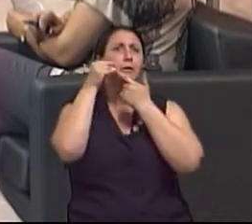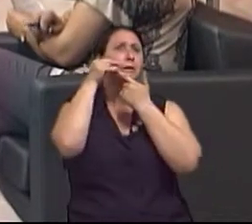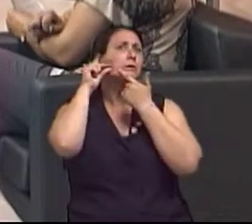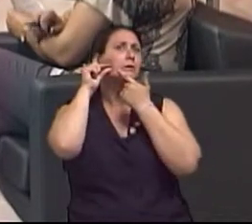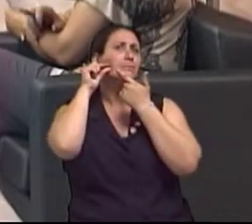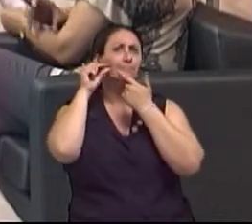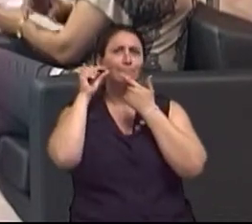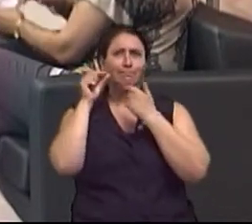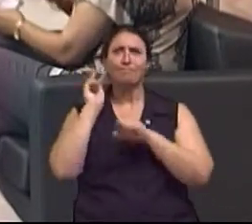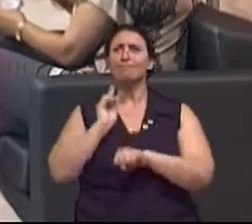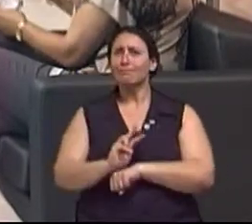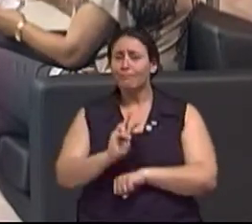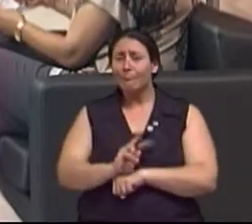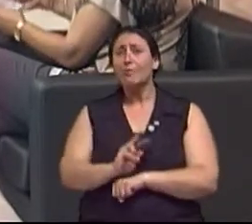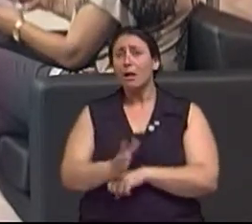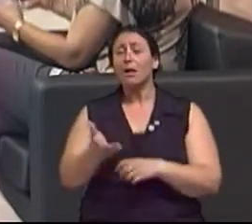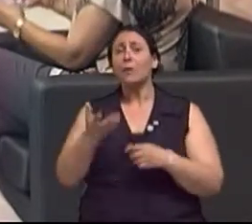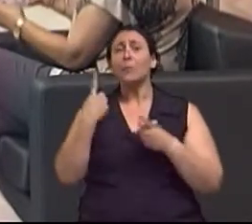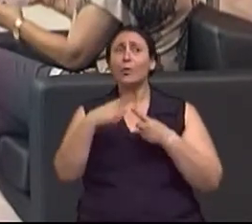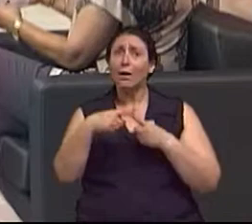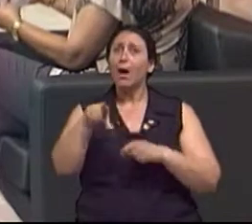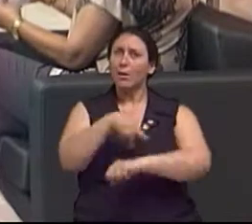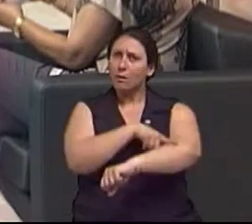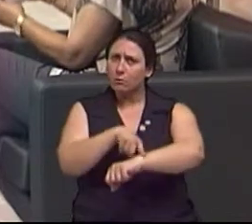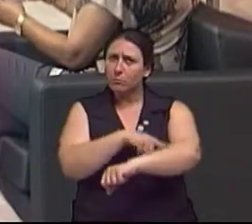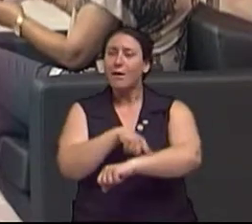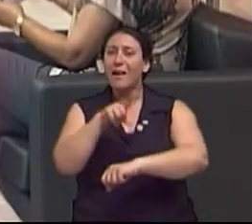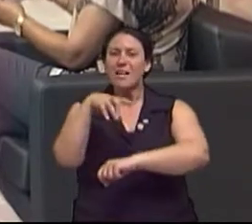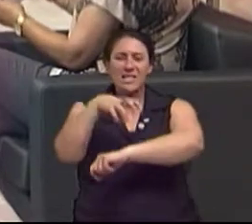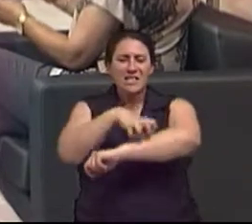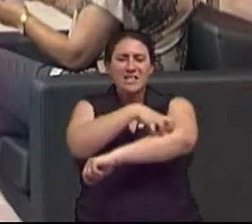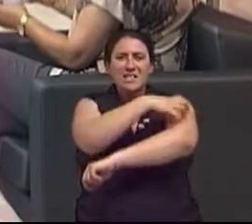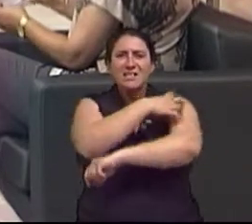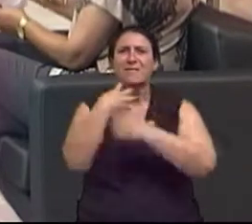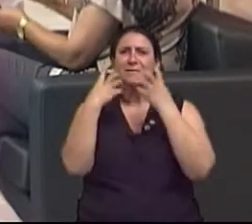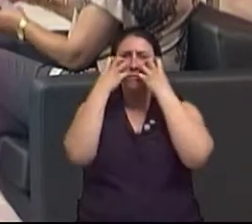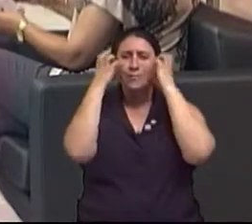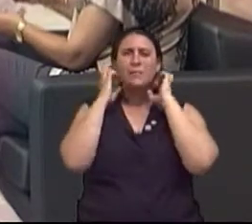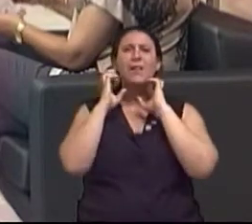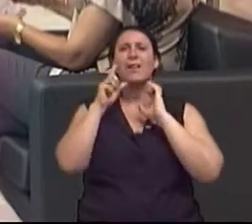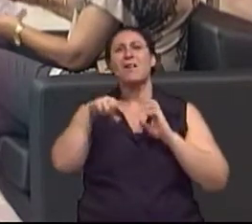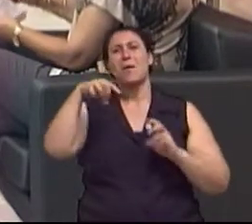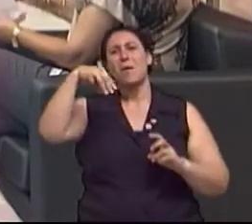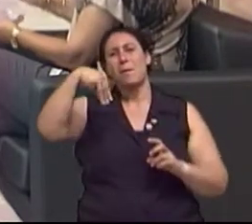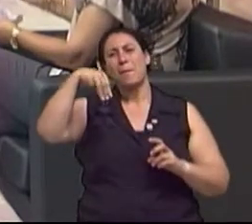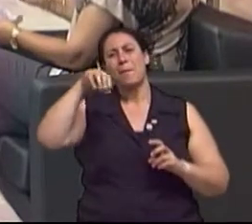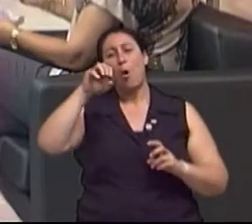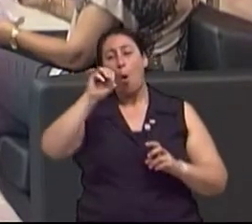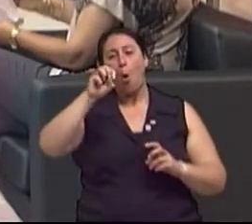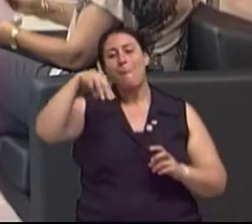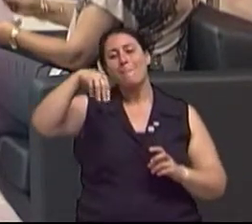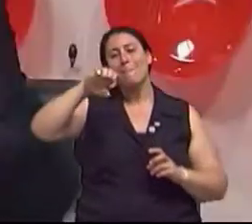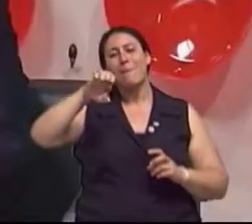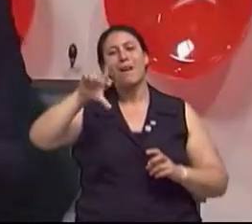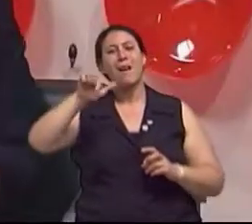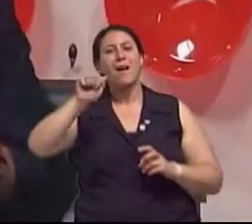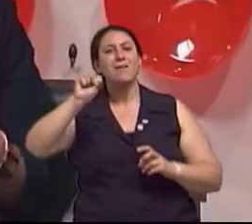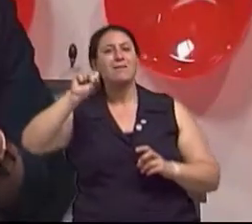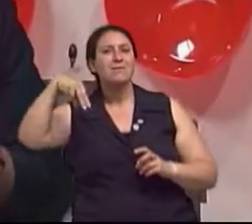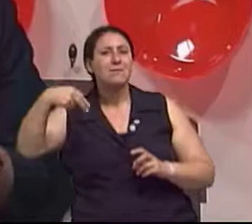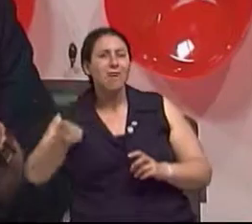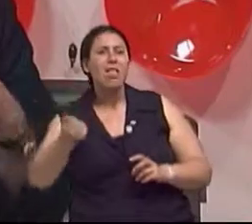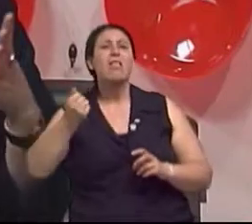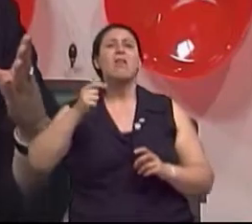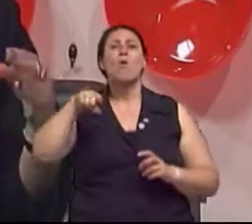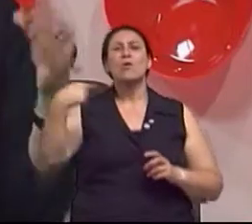outra área, que é do dermatologista também, que são as manchas na pele, né? O melasma, aquela mancha também da gravidez, que é o cloasma,